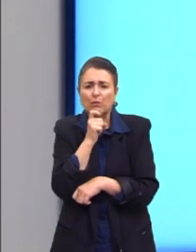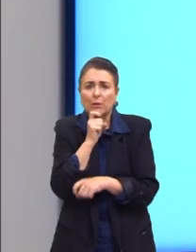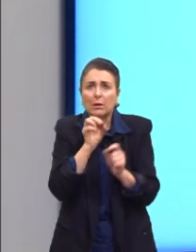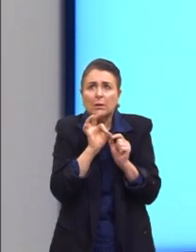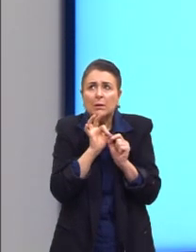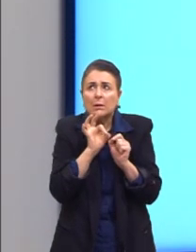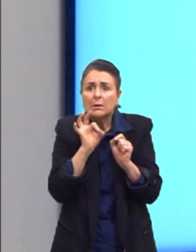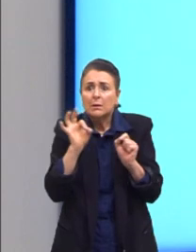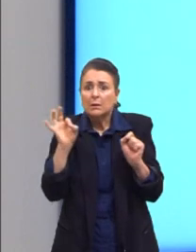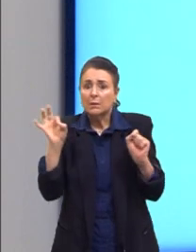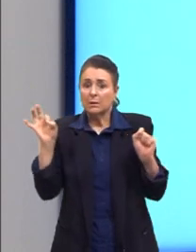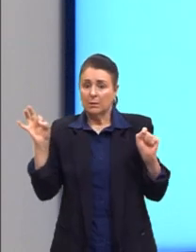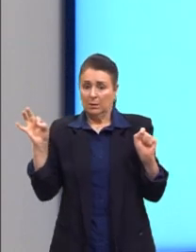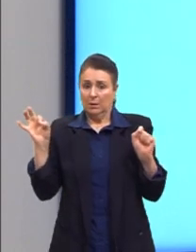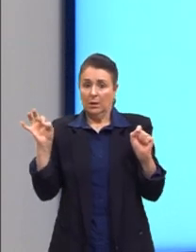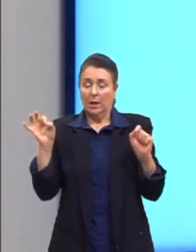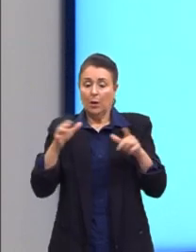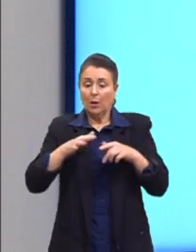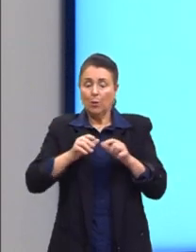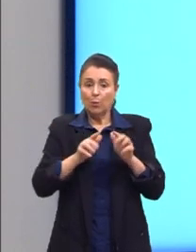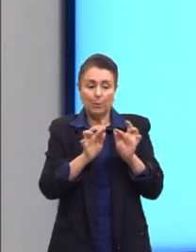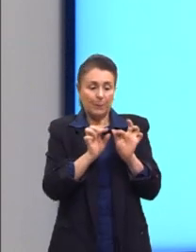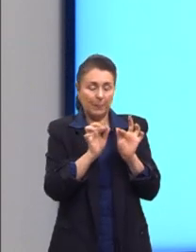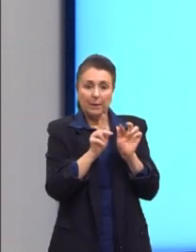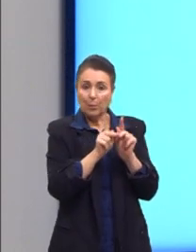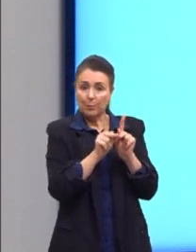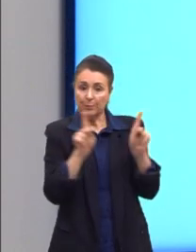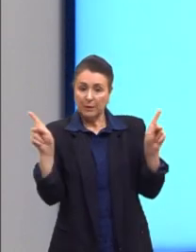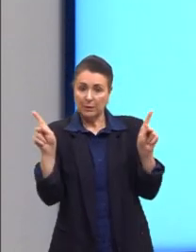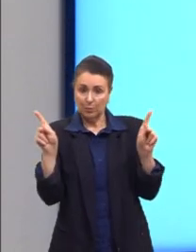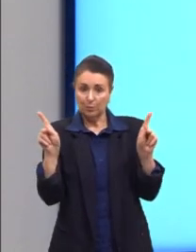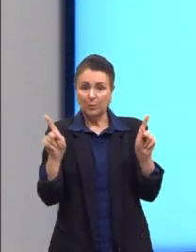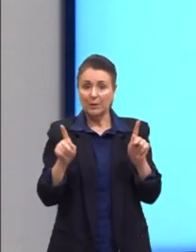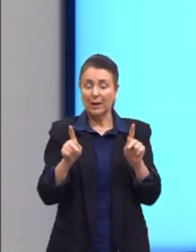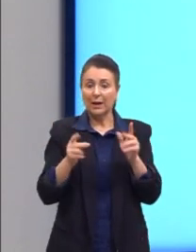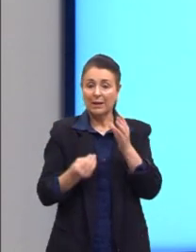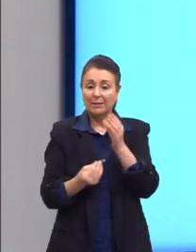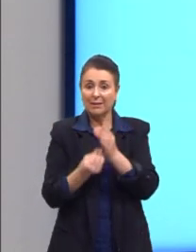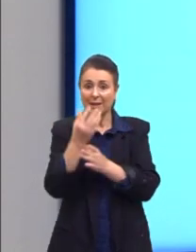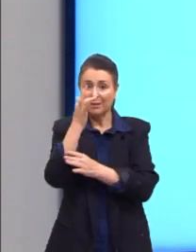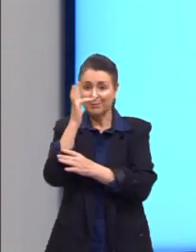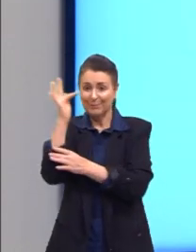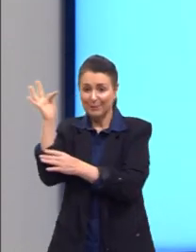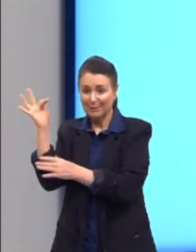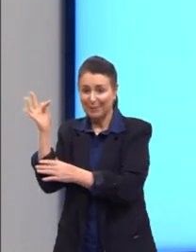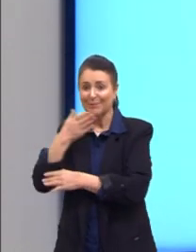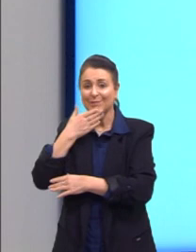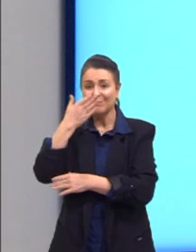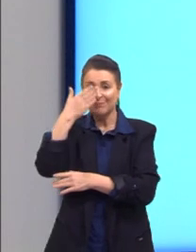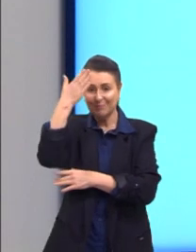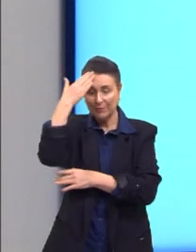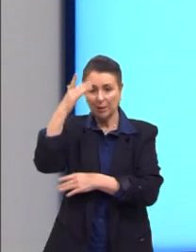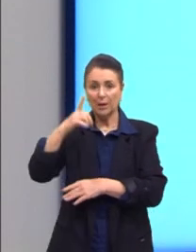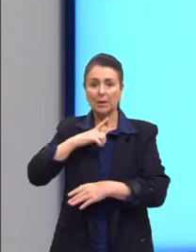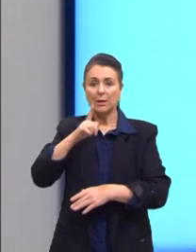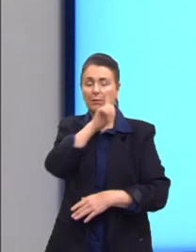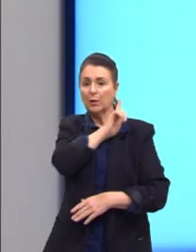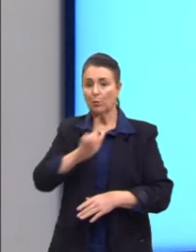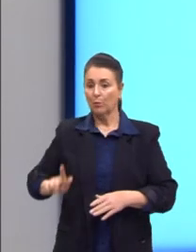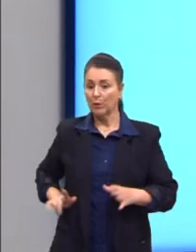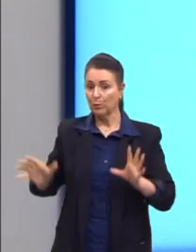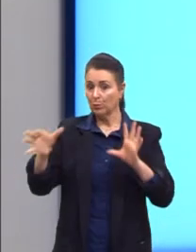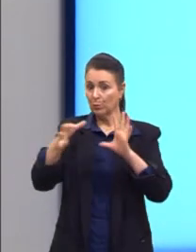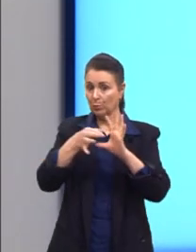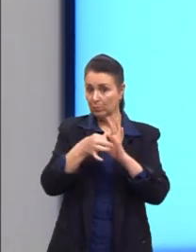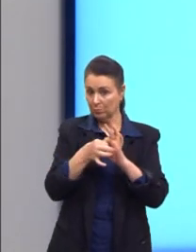durante a Primavera Árabe. Então, foi colocado governos de coalizão, antidemocráticos,